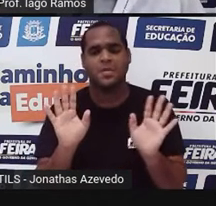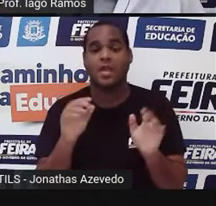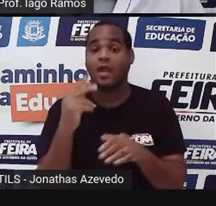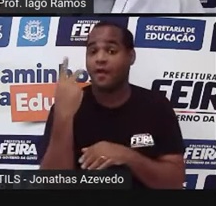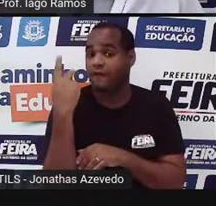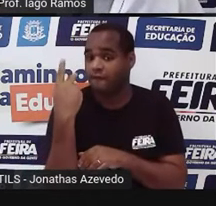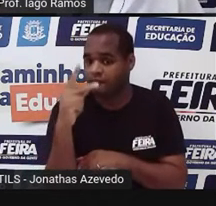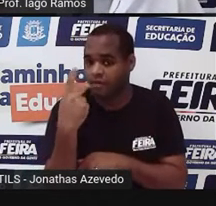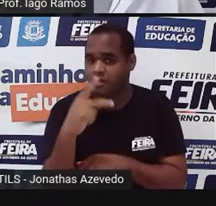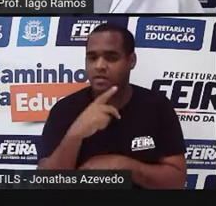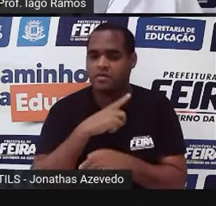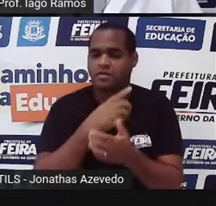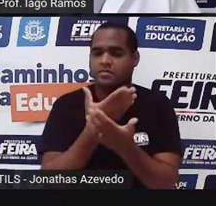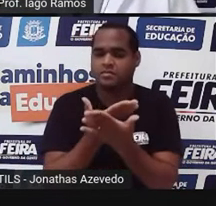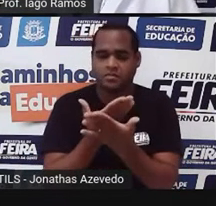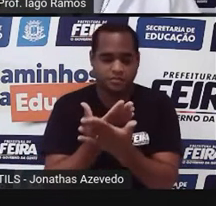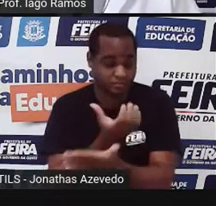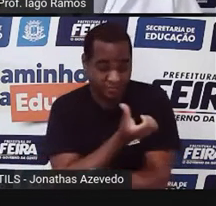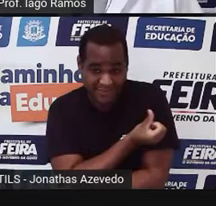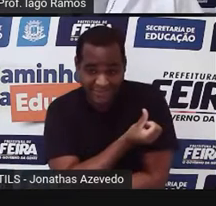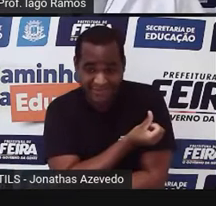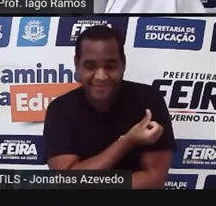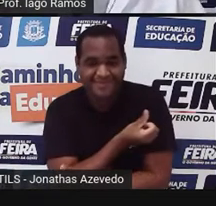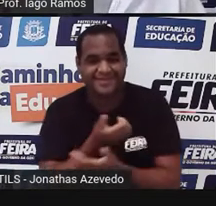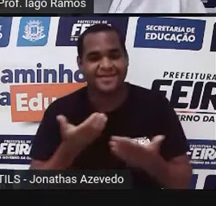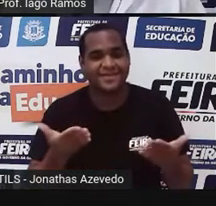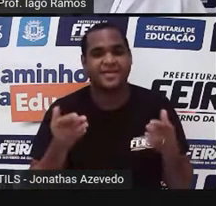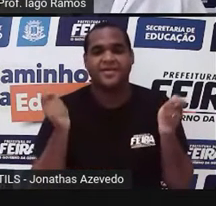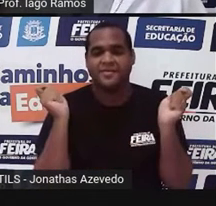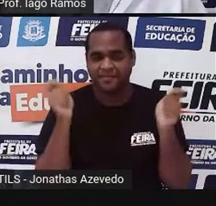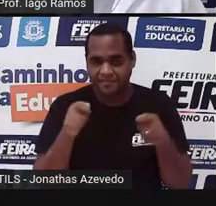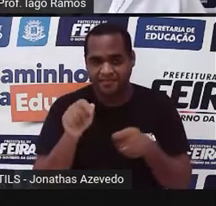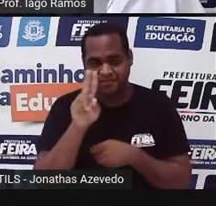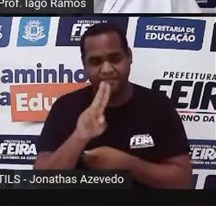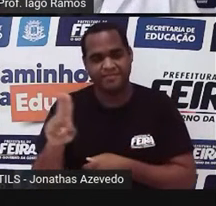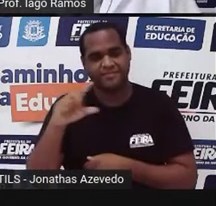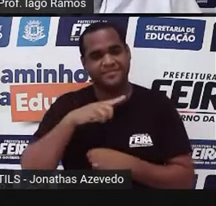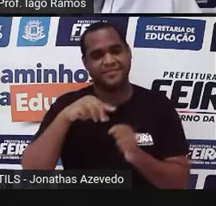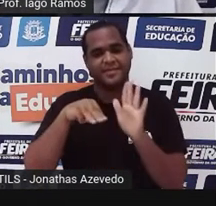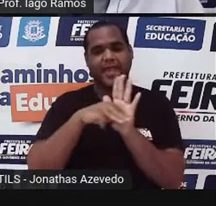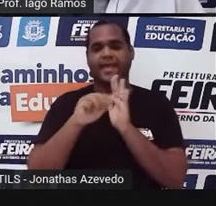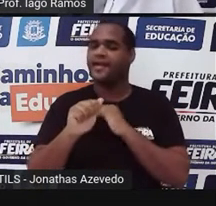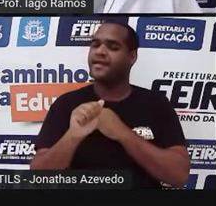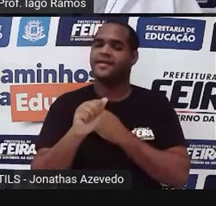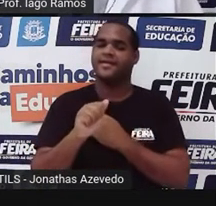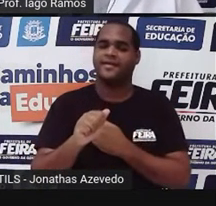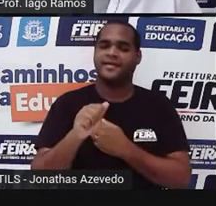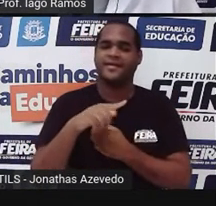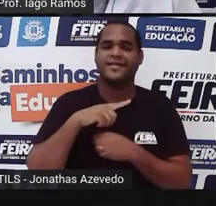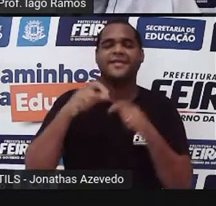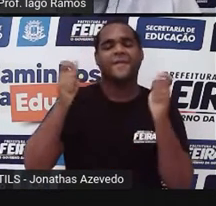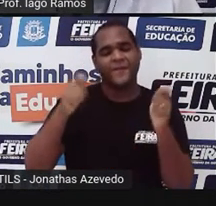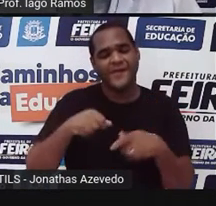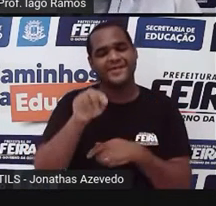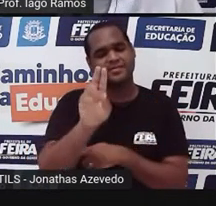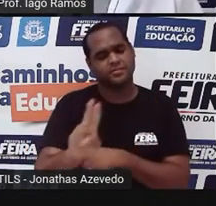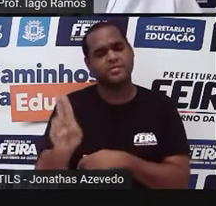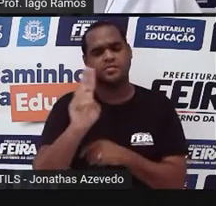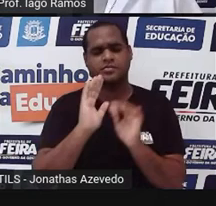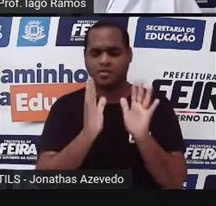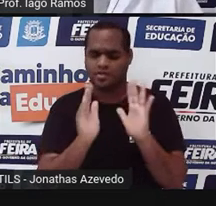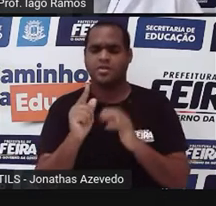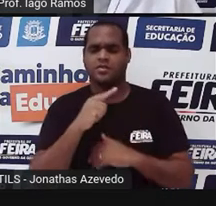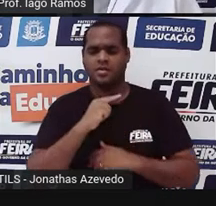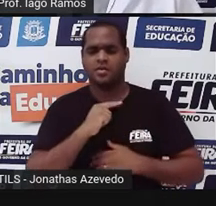você, estudante do sexto ano, né? Pode usar média aritmética e já deve ter usado.